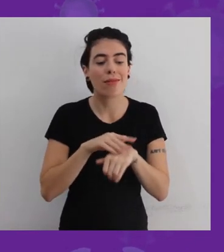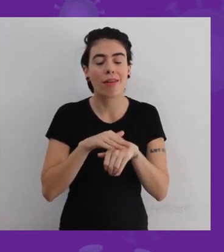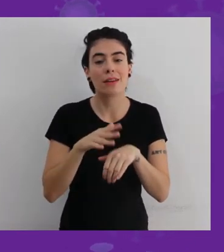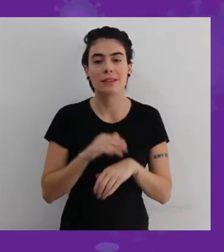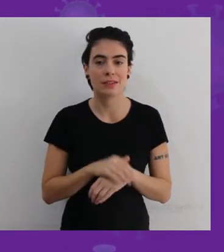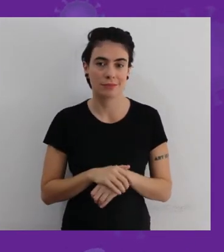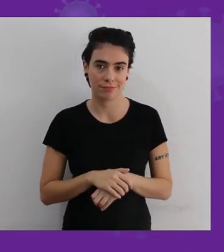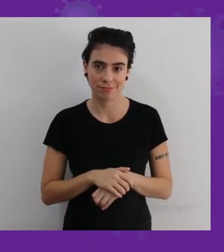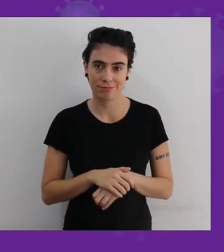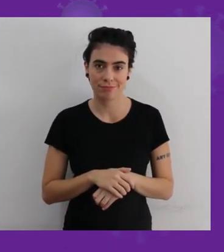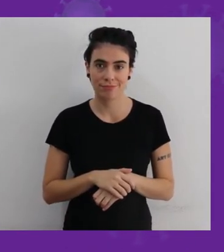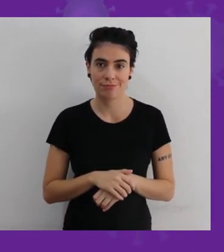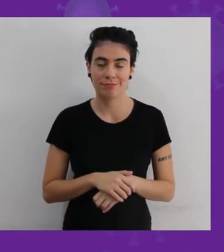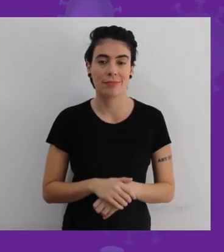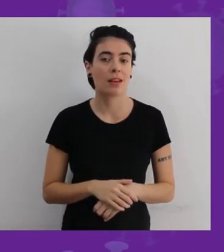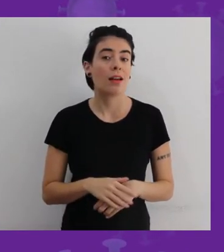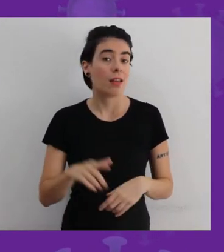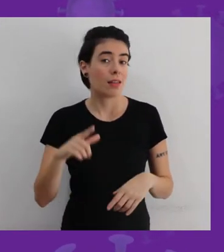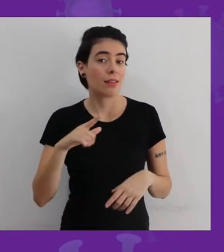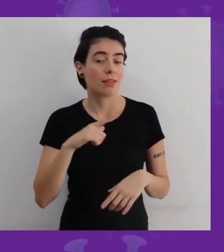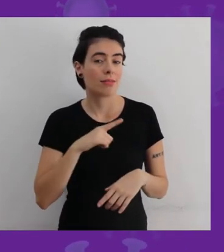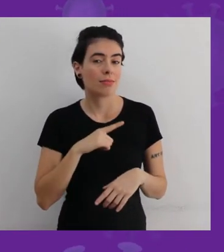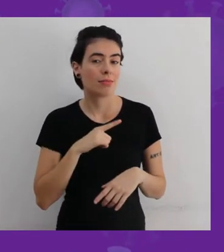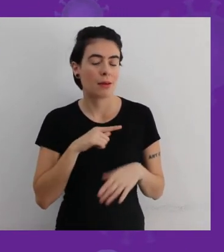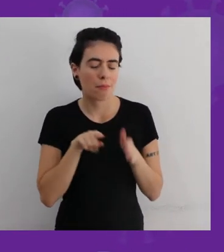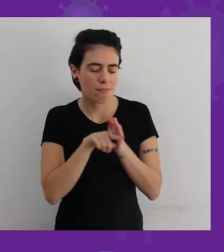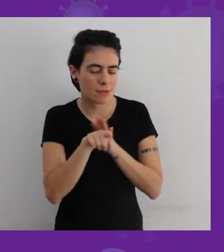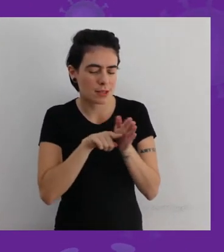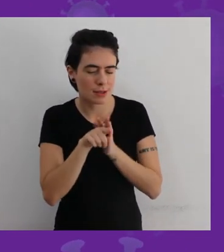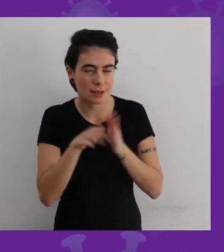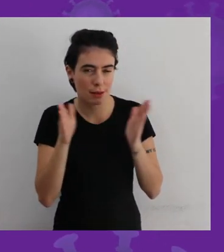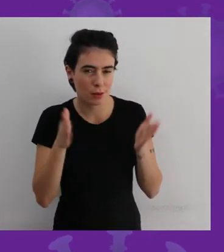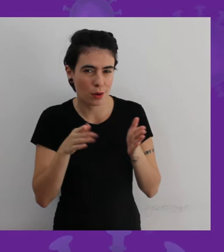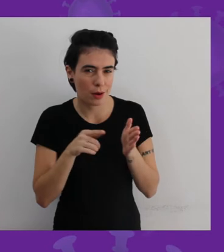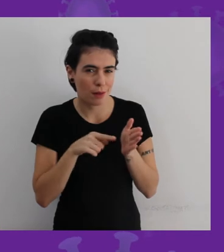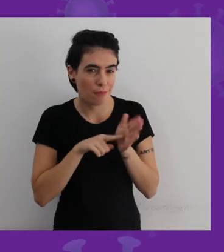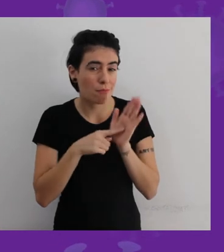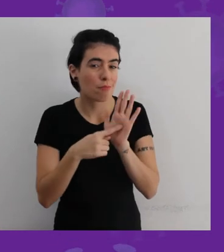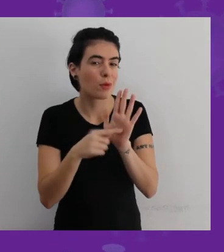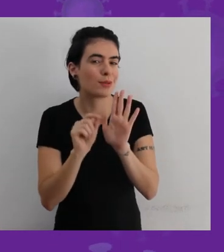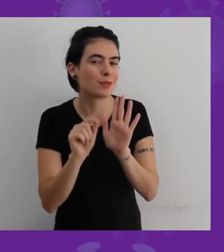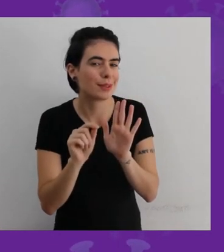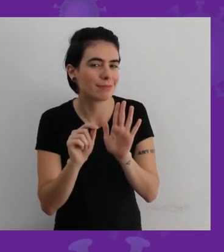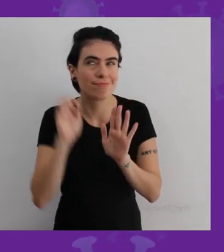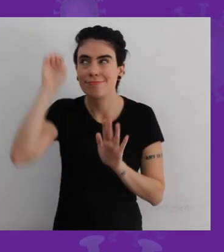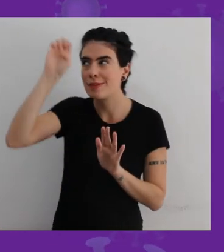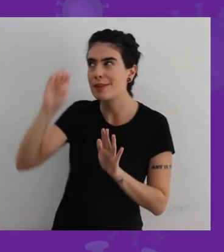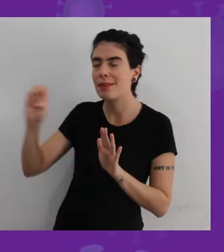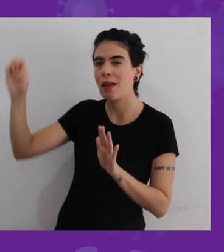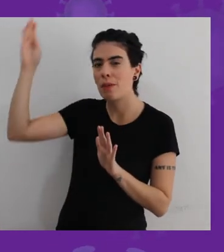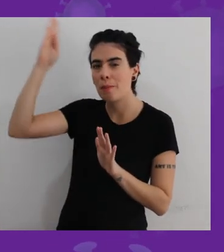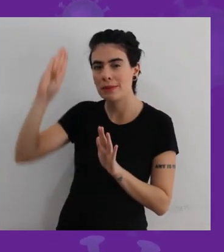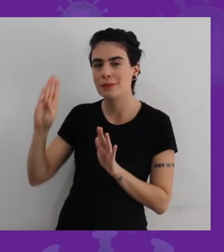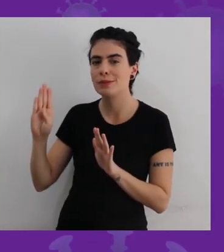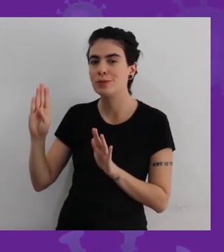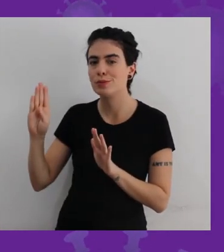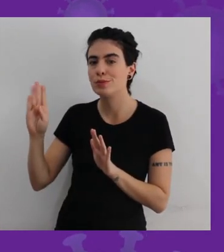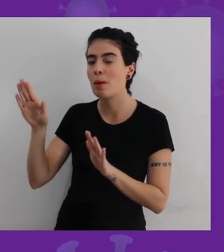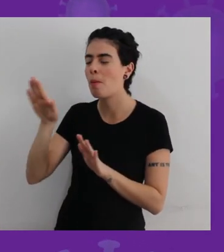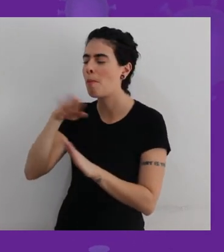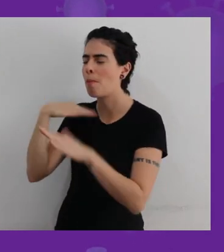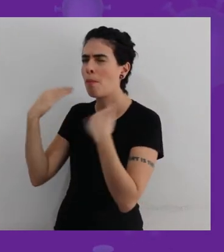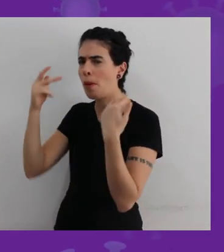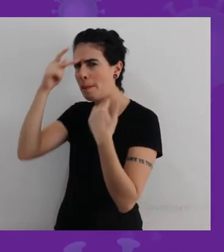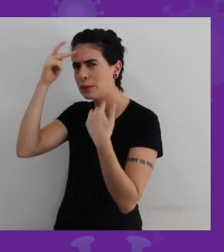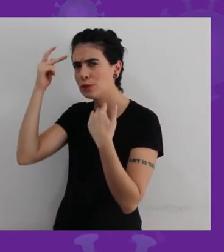Existem alguns estudos mostrando uma coisa muito interessante. Exatamente nos estados onde o número de mortos por covid é